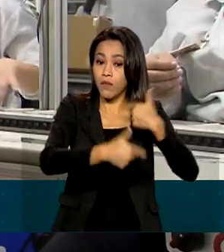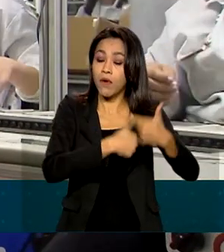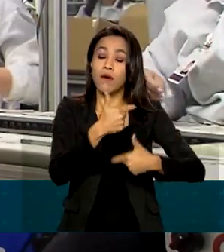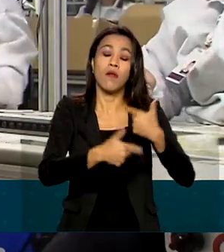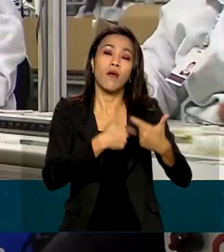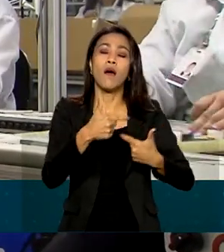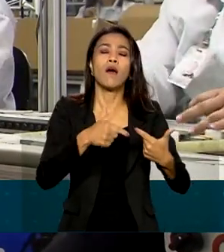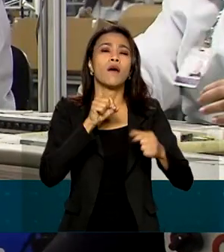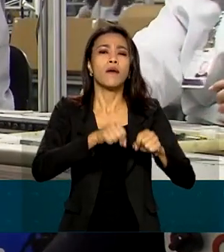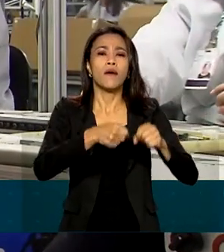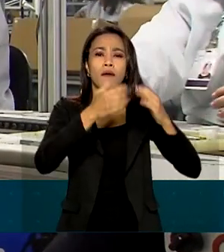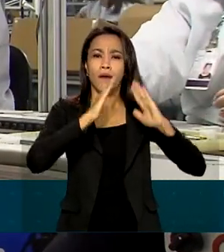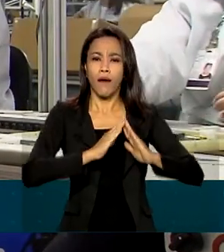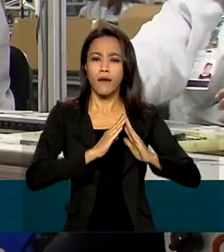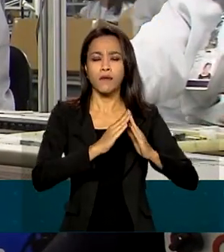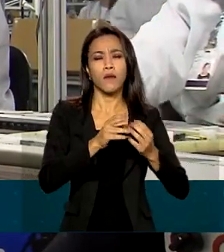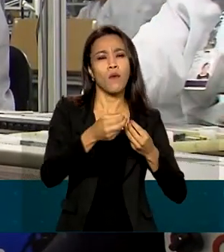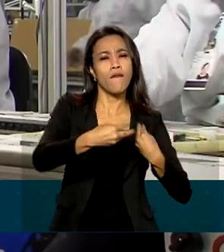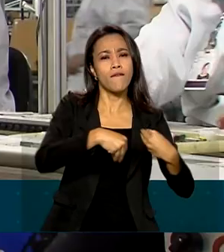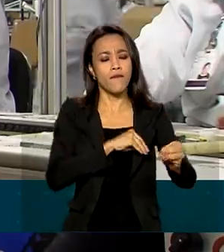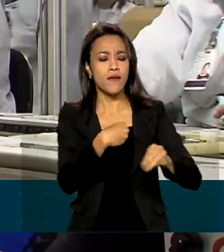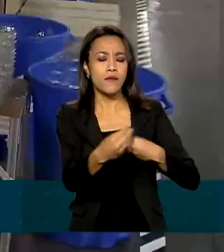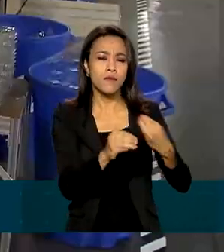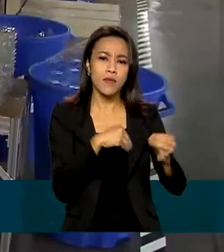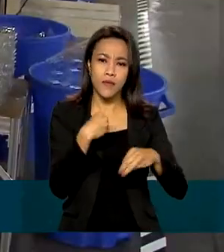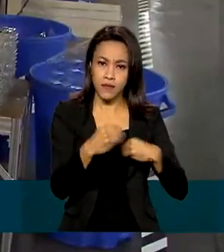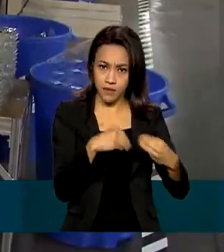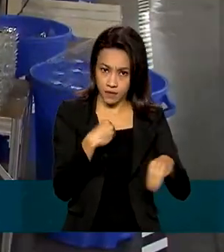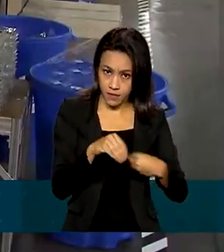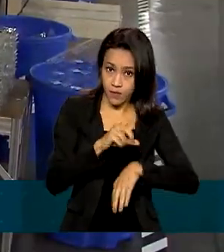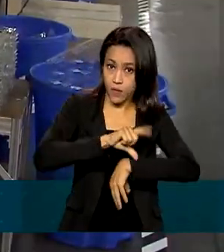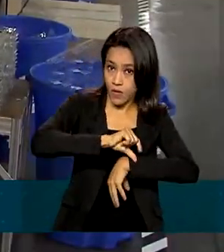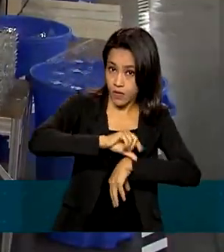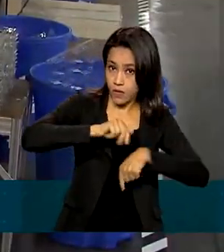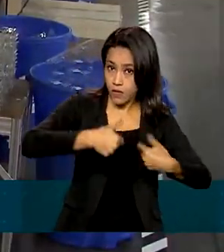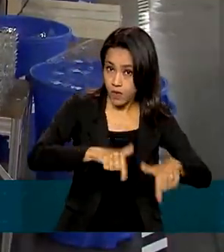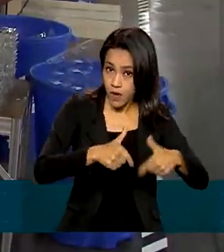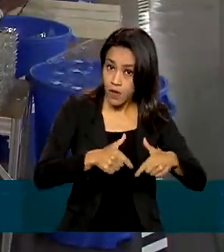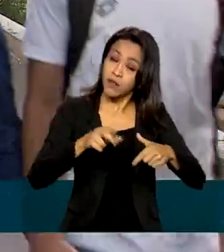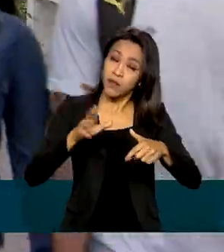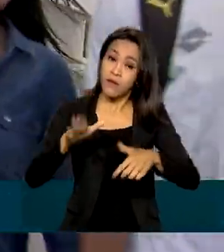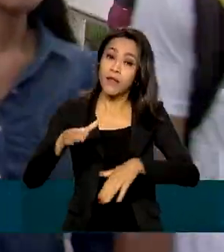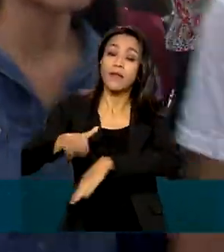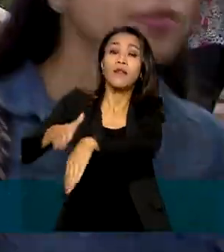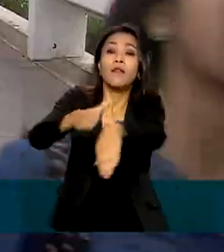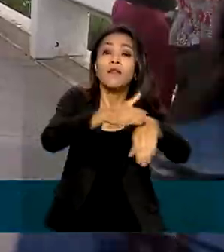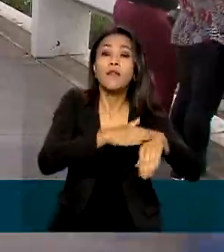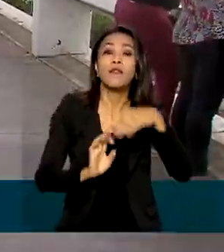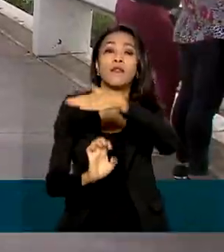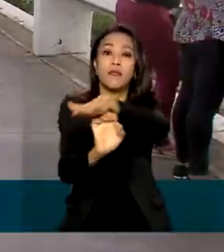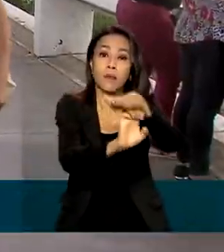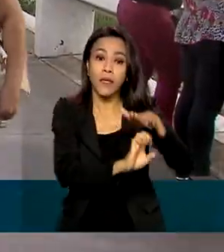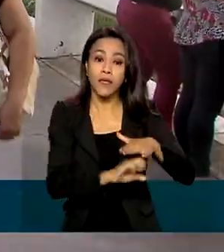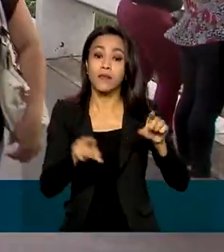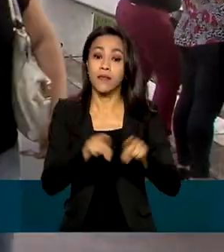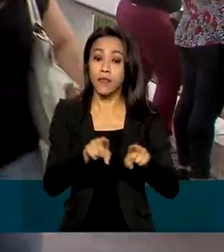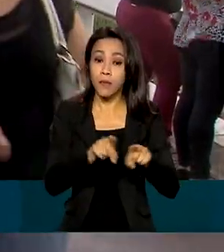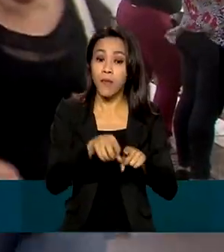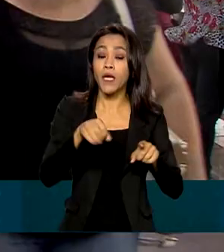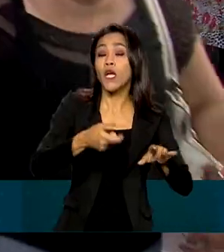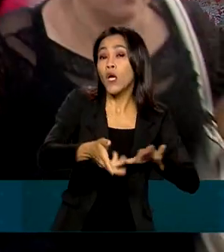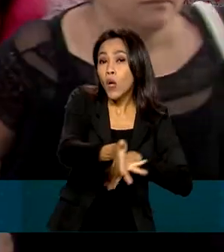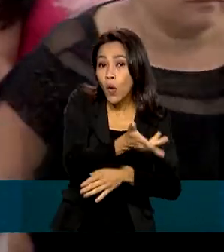flexibilização da jornada mediante acordo com a empresa. Também prevê a possibilidade do compartilhamento da licença